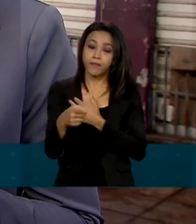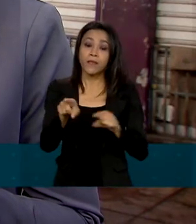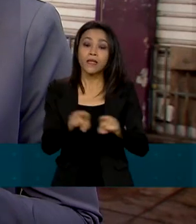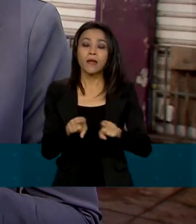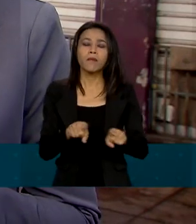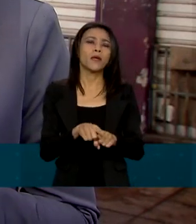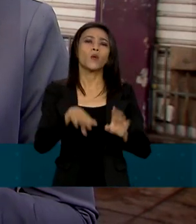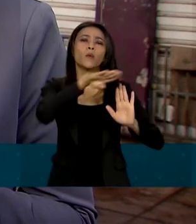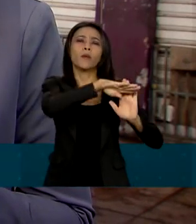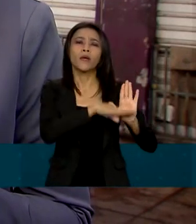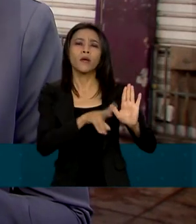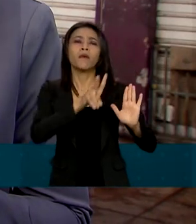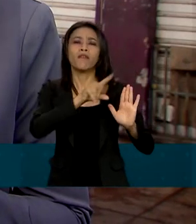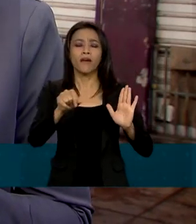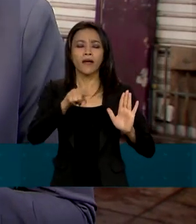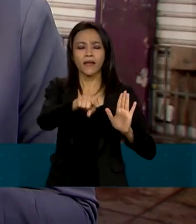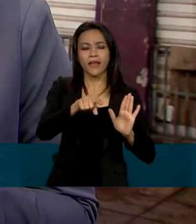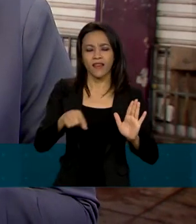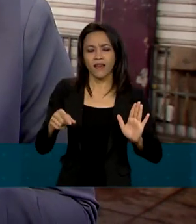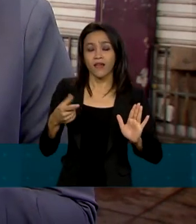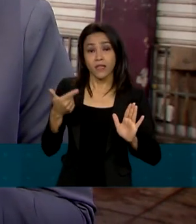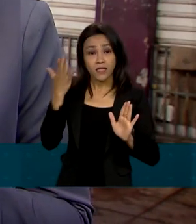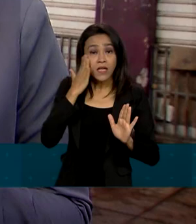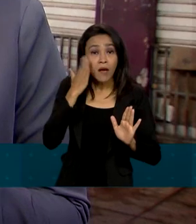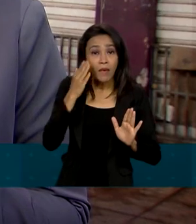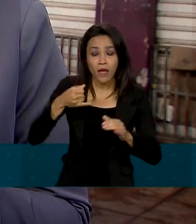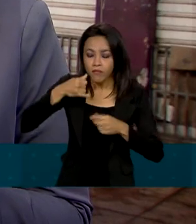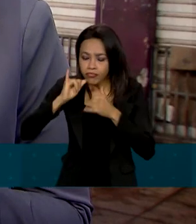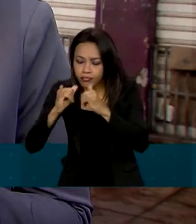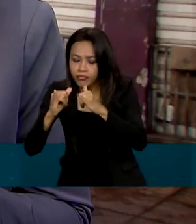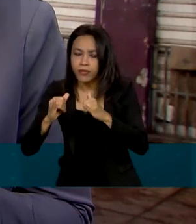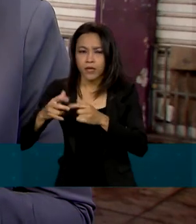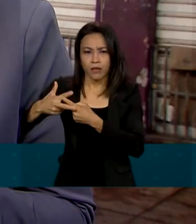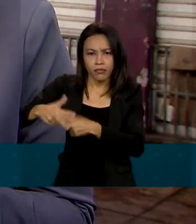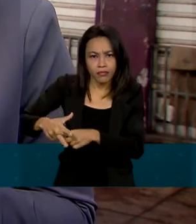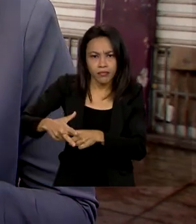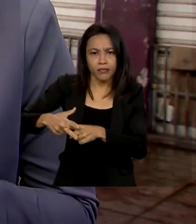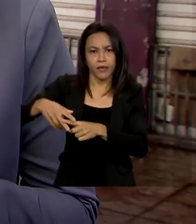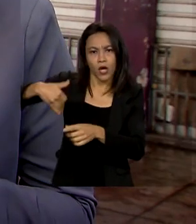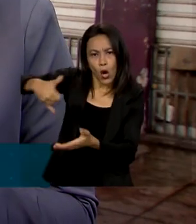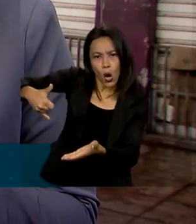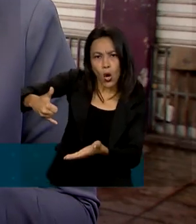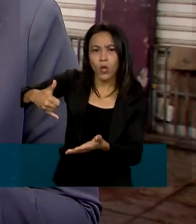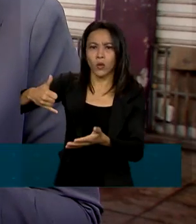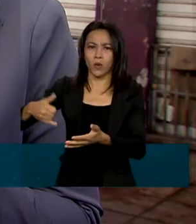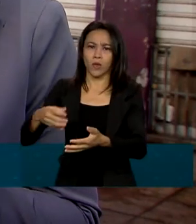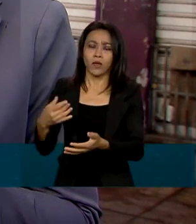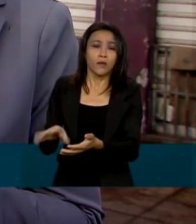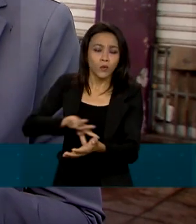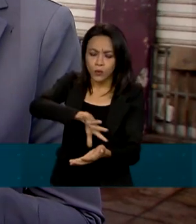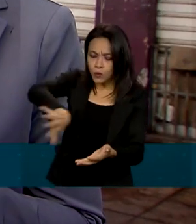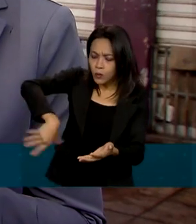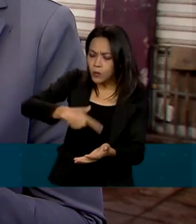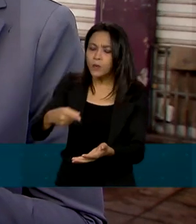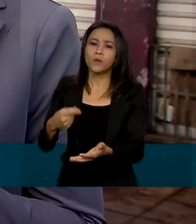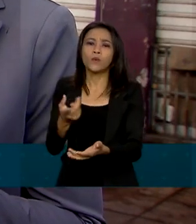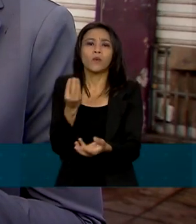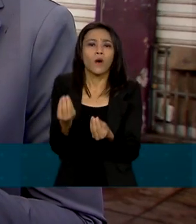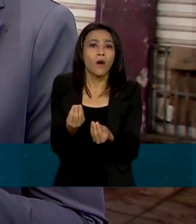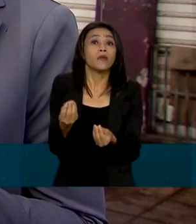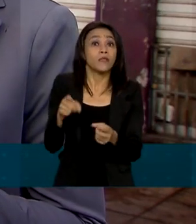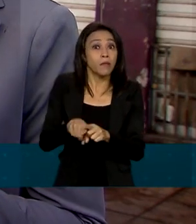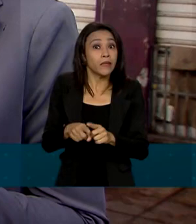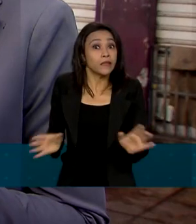descarte incorreto de motores, veículos, peças, óleos lubrificantes e baterias, além de incentivar a